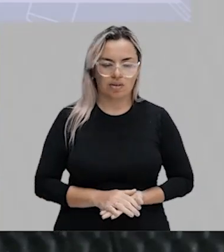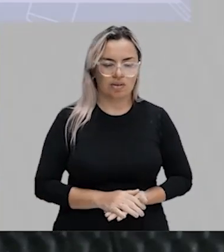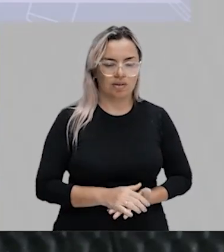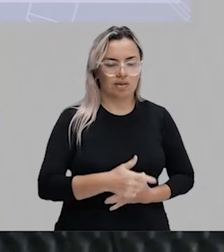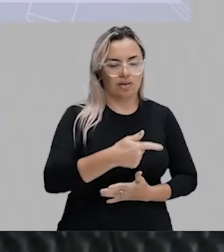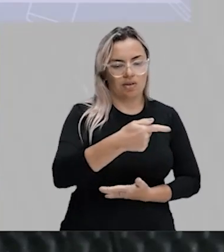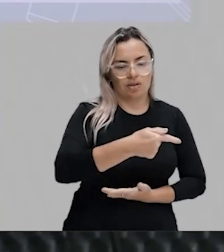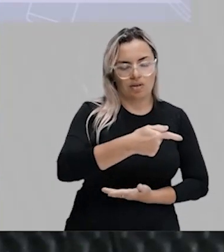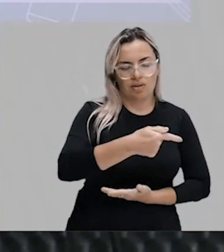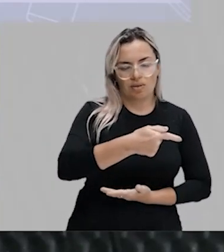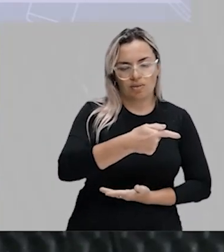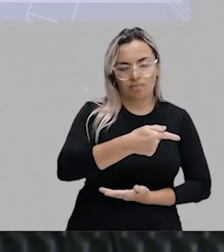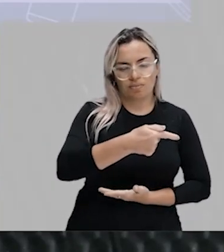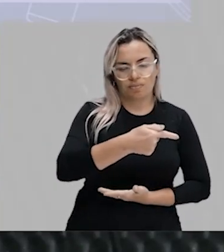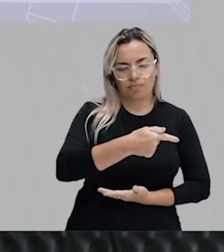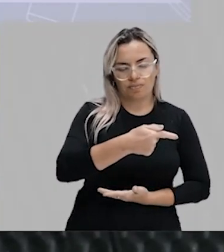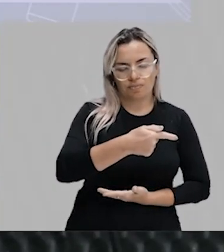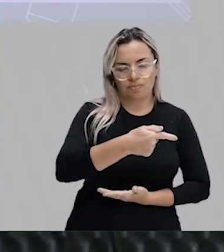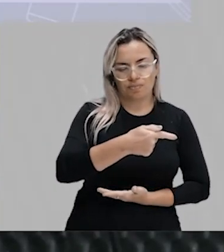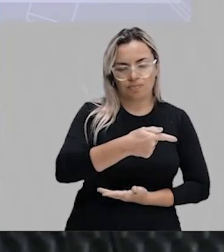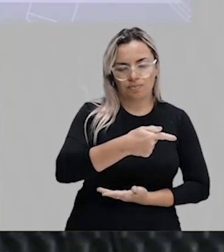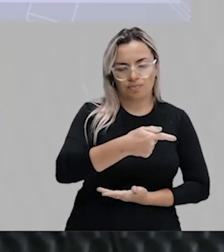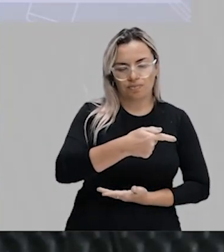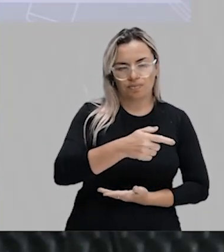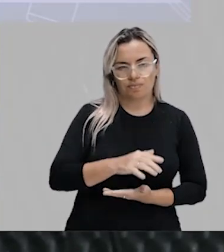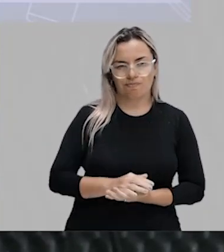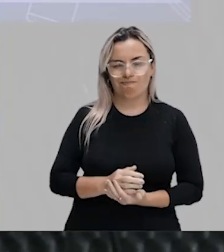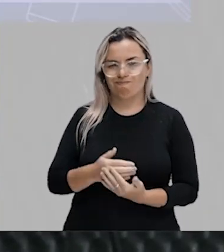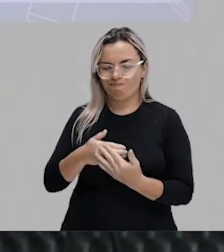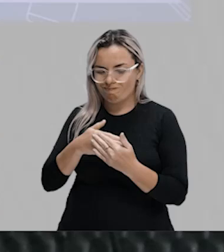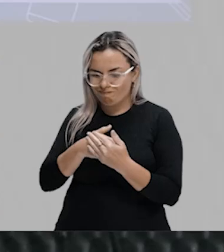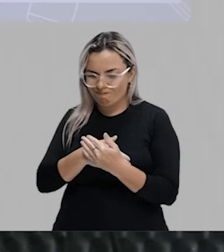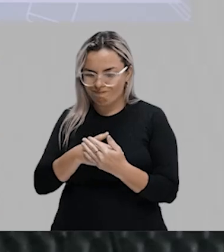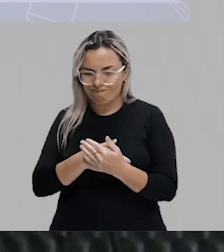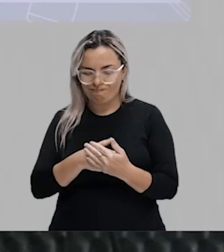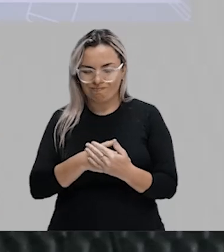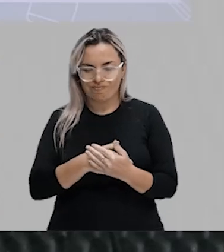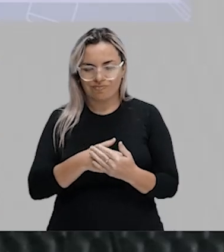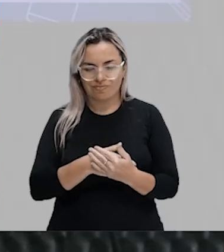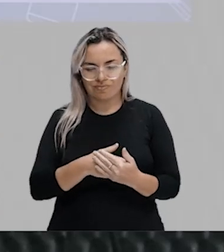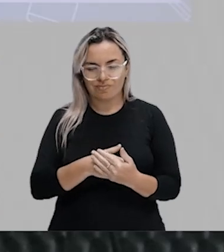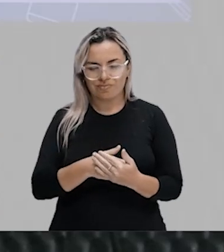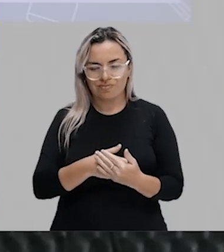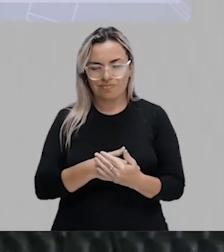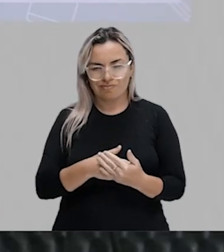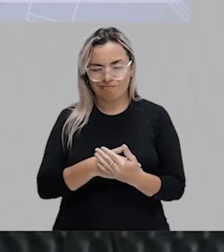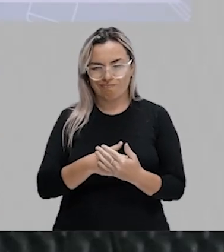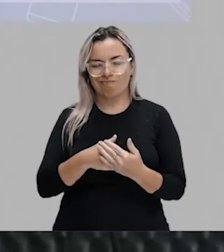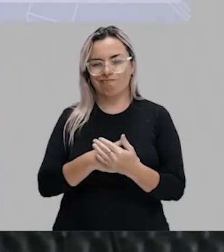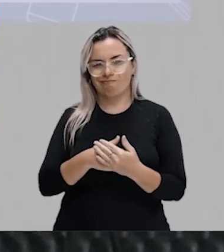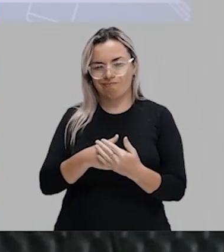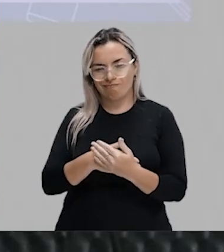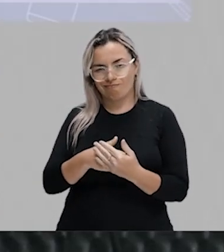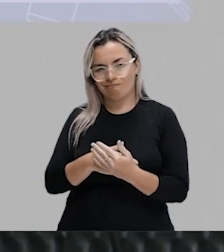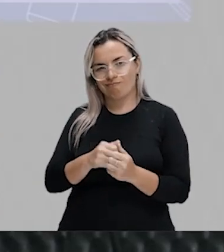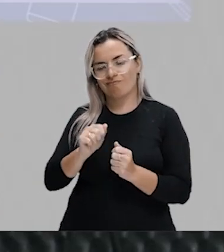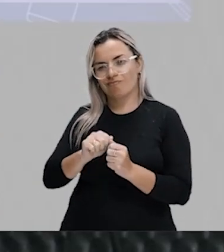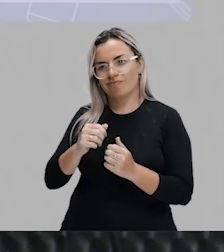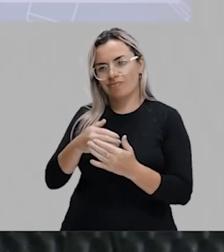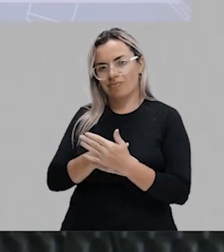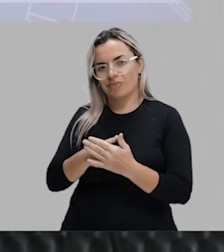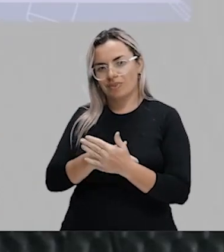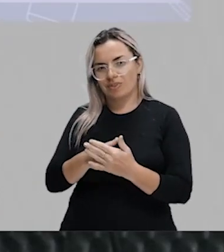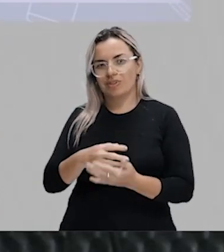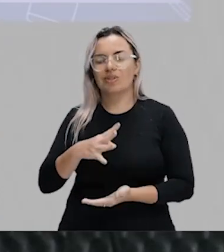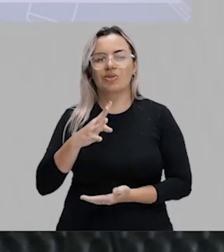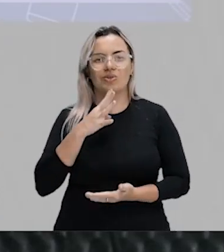Há hurtadilhas. Há hurtadilhas. Há escondidas. Na encolha. Na encolha. Vocês